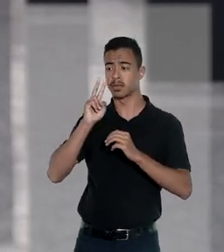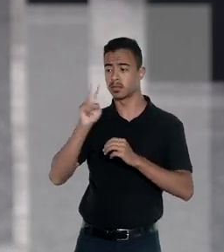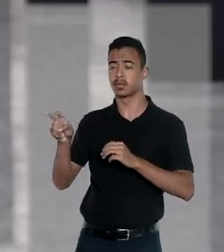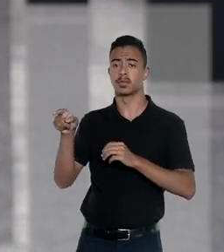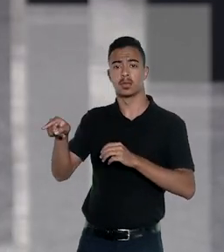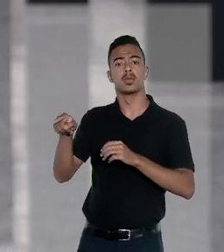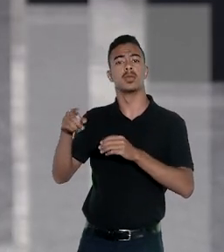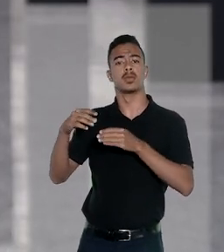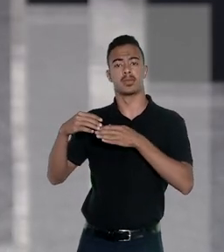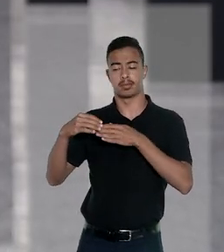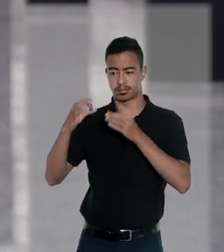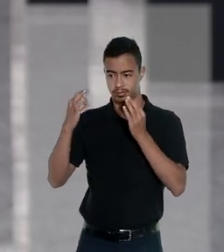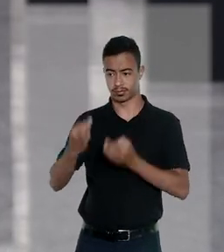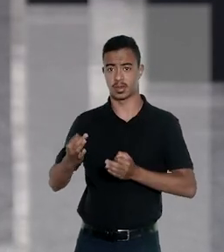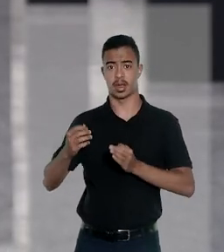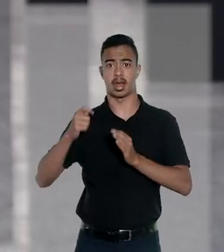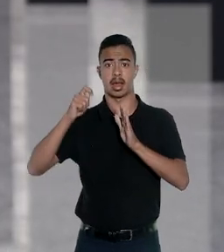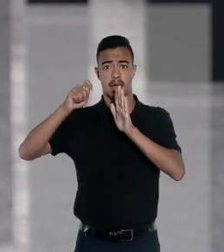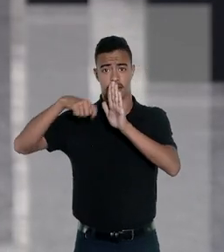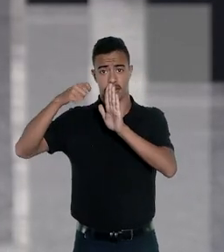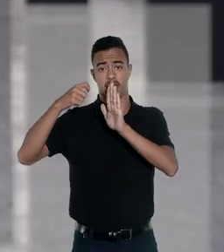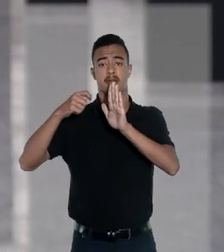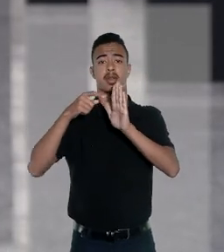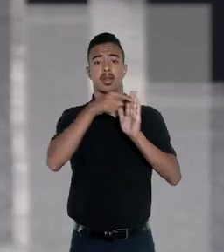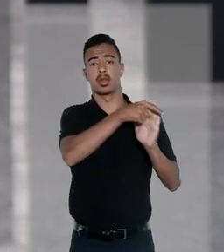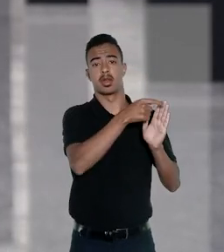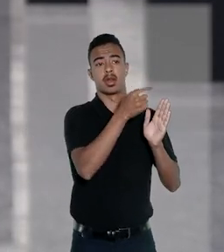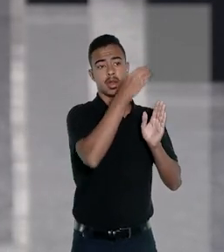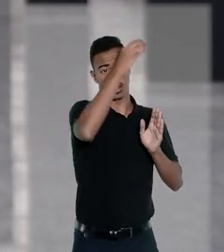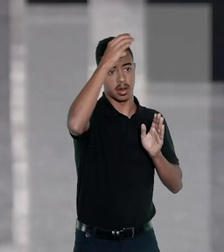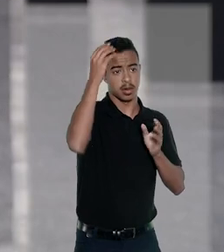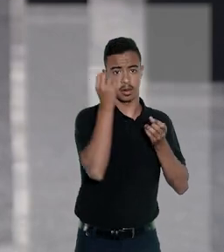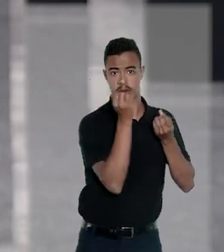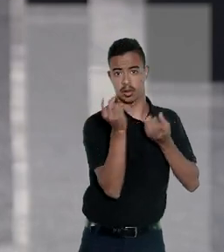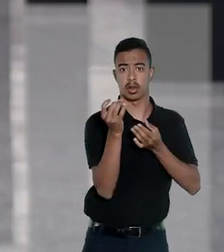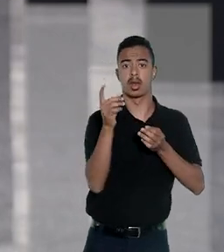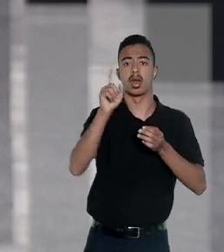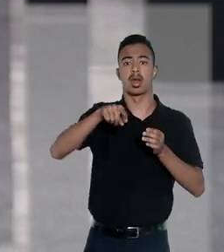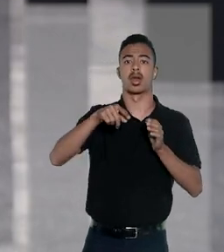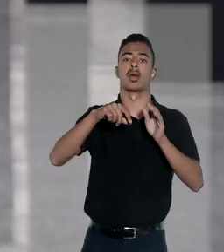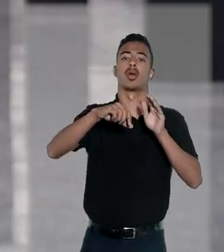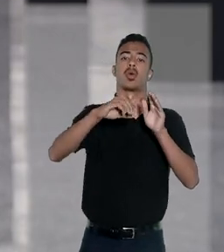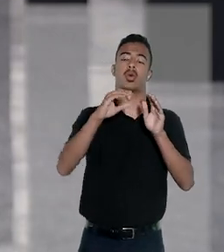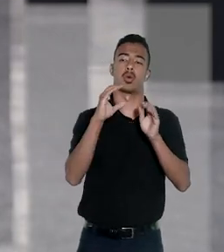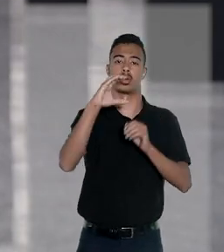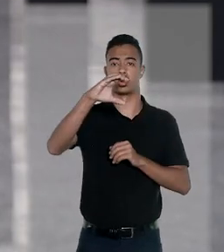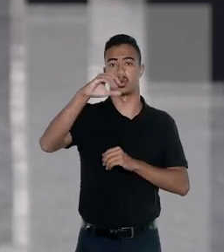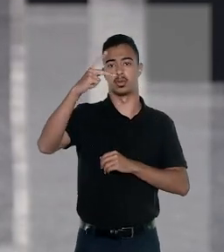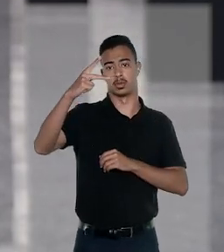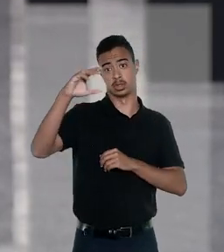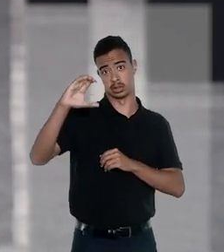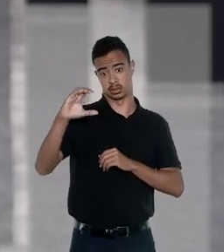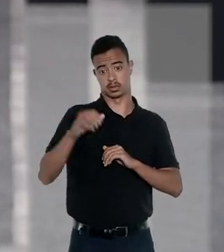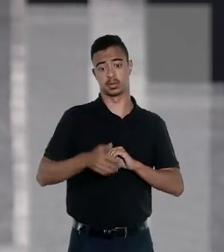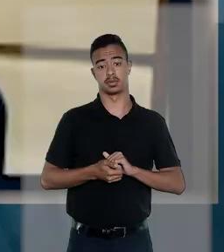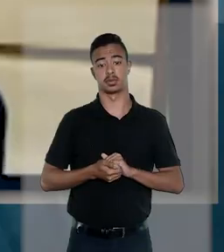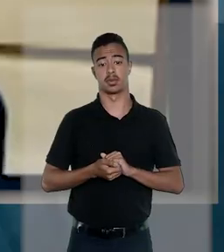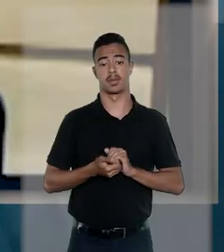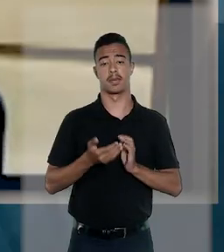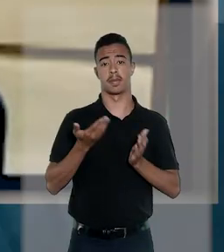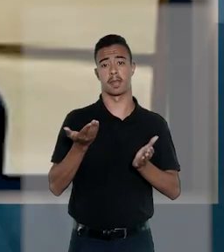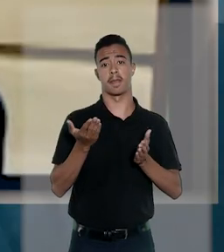alegaram a atipicidade da conduta, tendo em vista que a gravação do depoimento do cliente estaria em conformidade com o Código de Processo Civil.